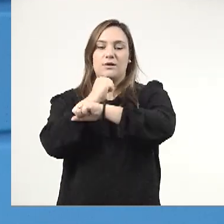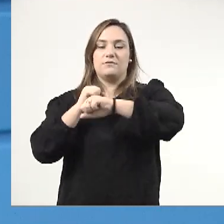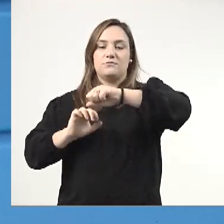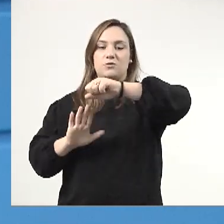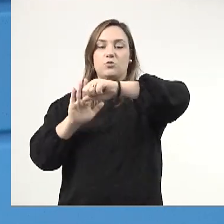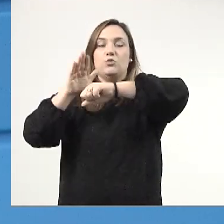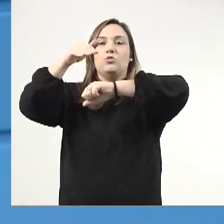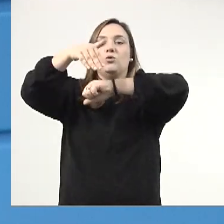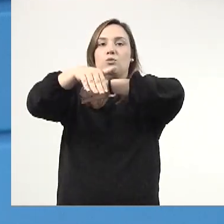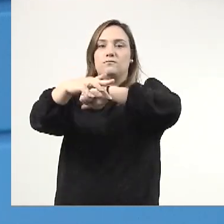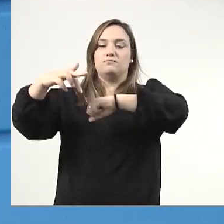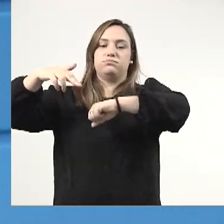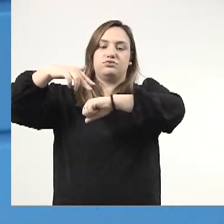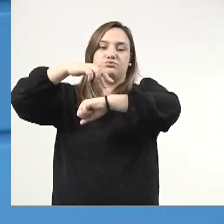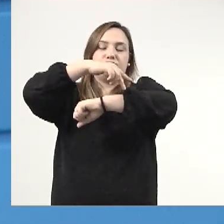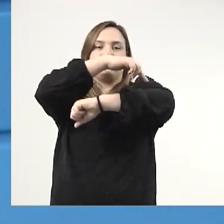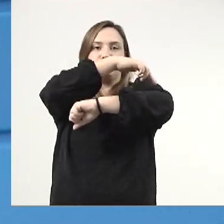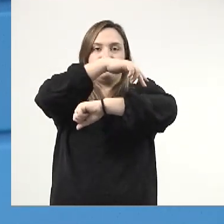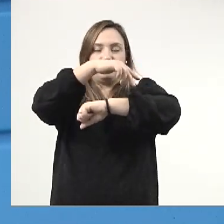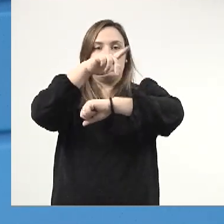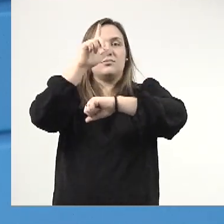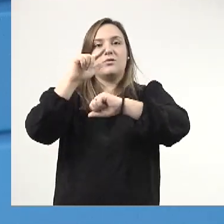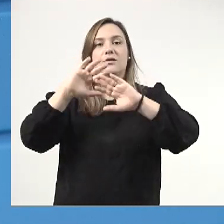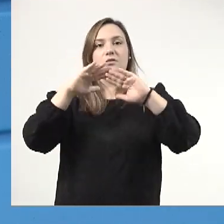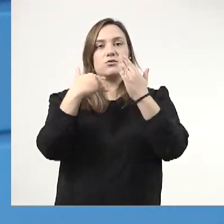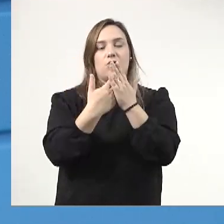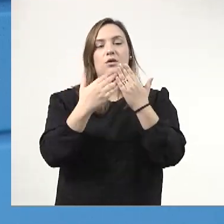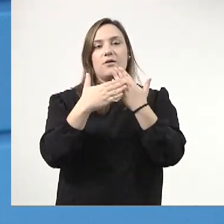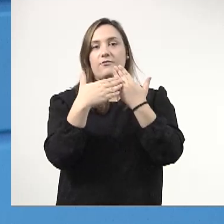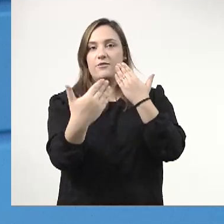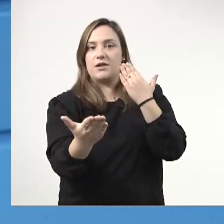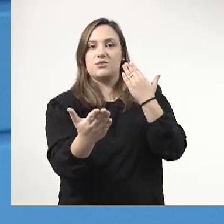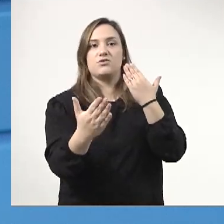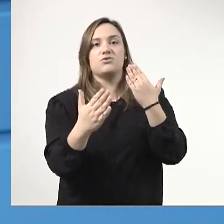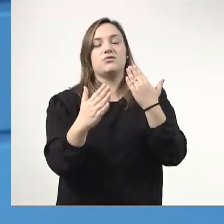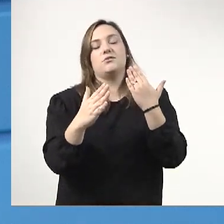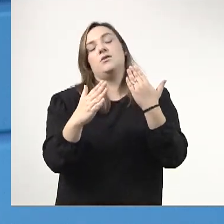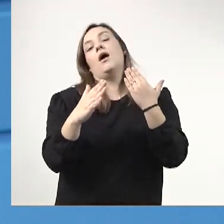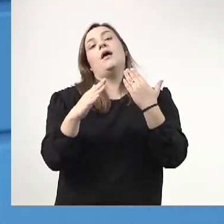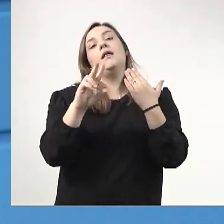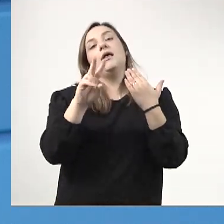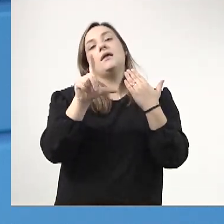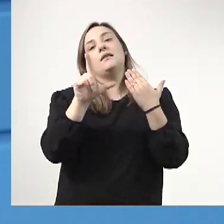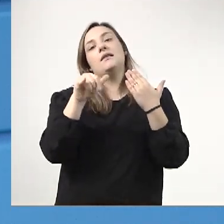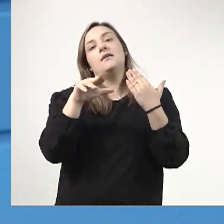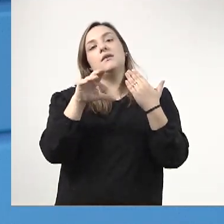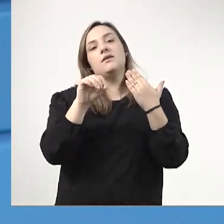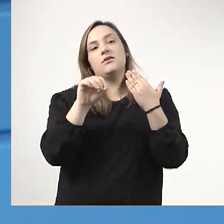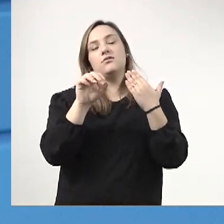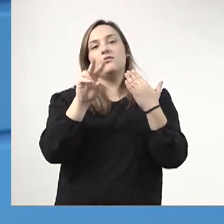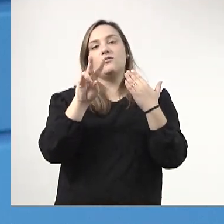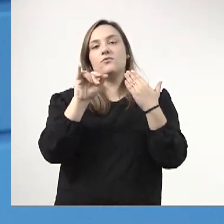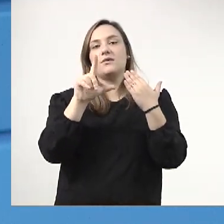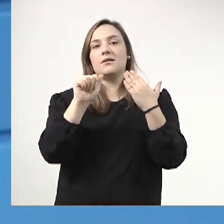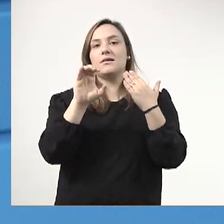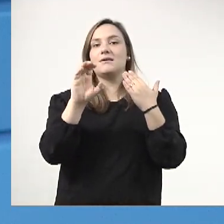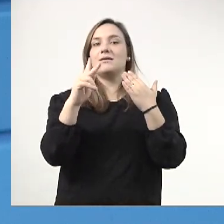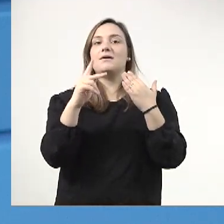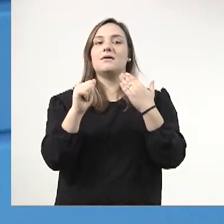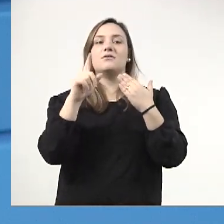na frente da Escola Estadual Lino Vila Chá, situada na Rua Jerônimo de Albuquerque, número 1941,